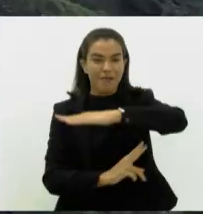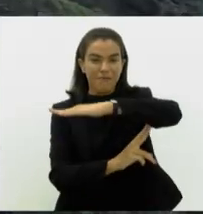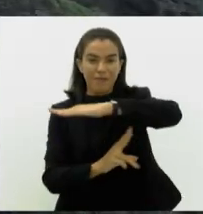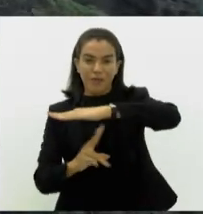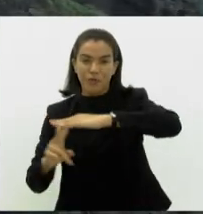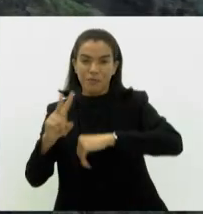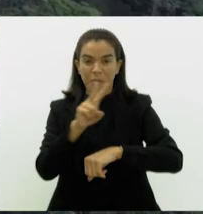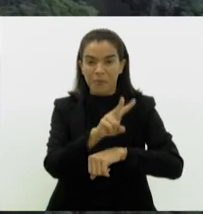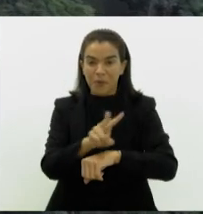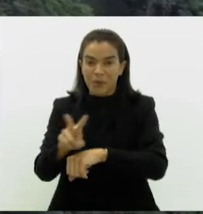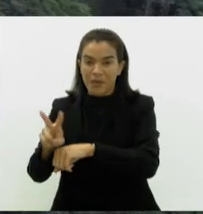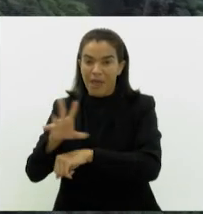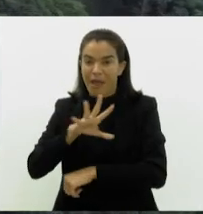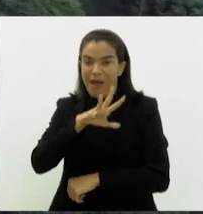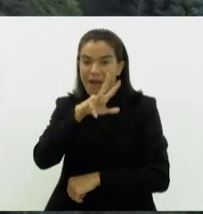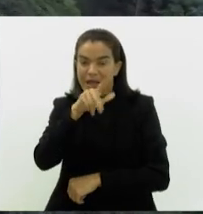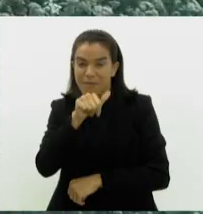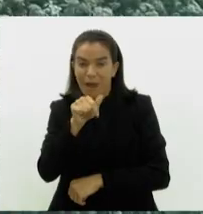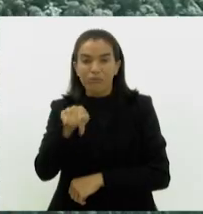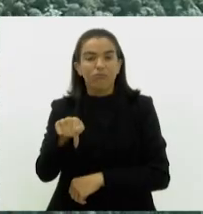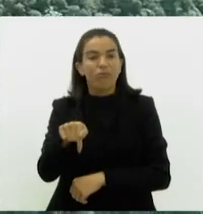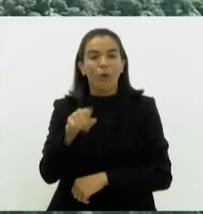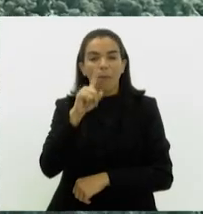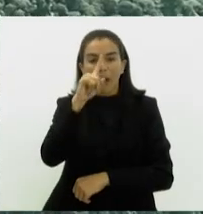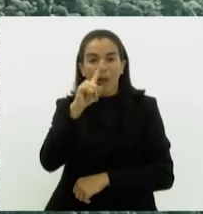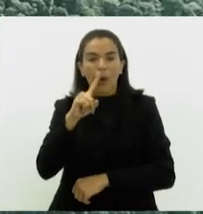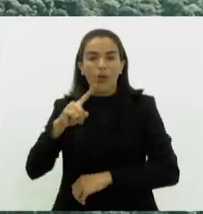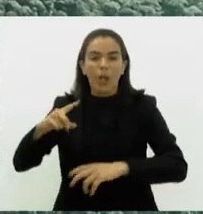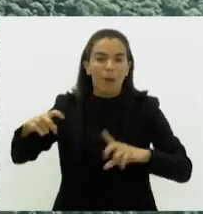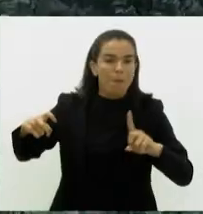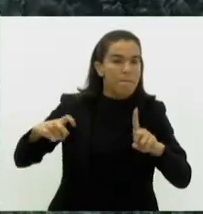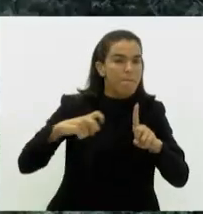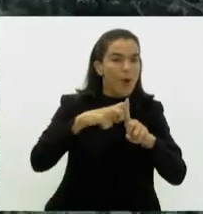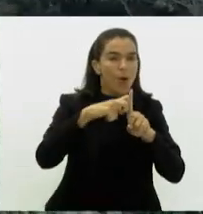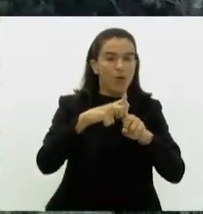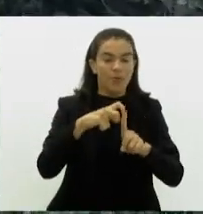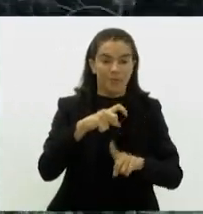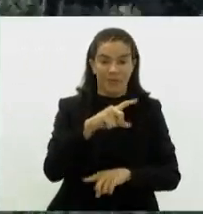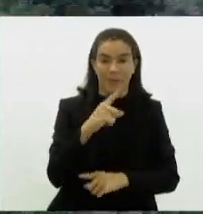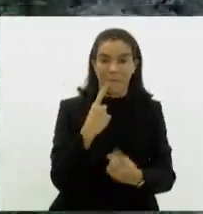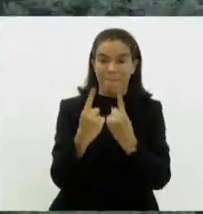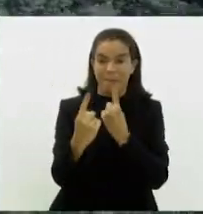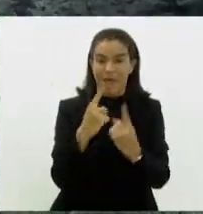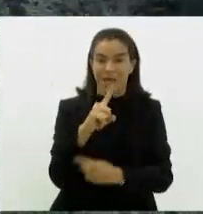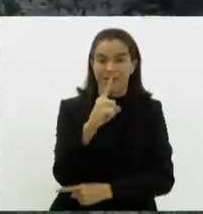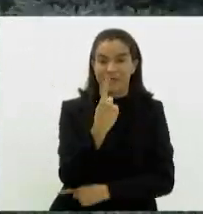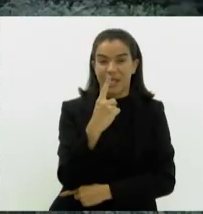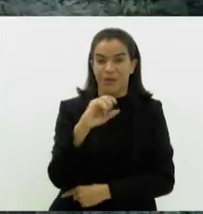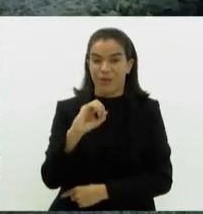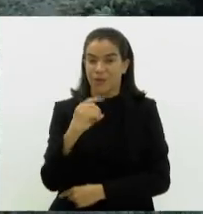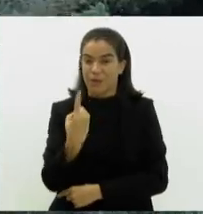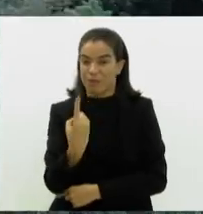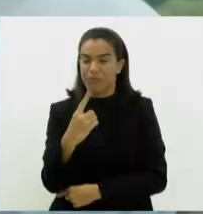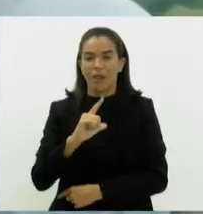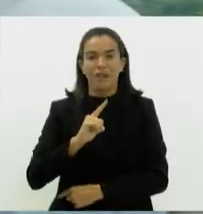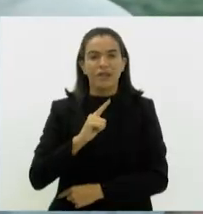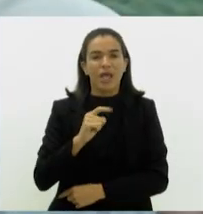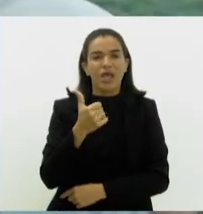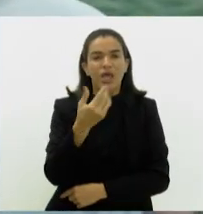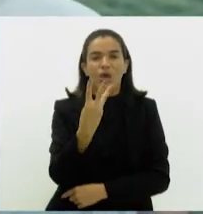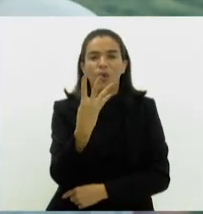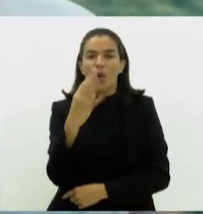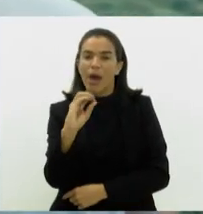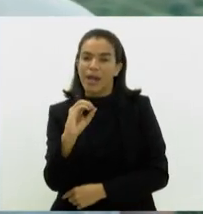proteger os animais do risco de atropelamento na BR-101. O projeto de monitoramento tem 40 pontos